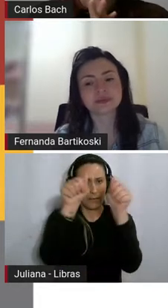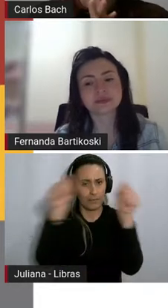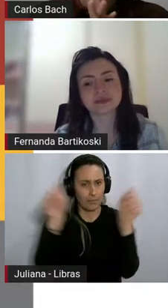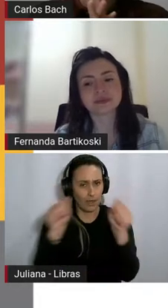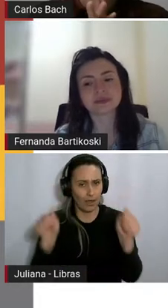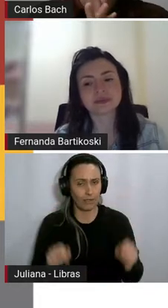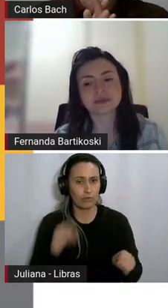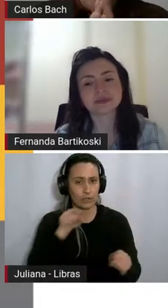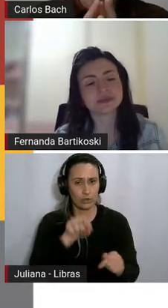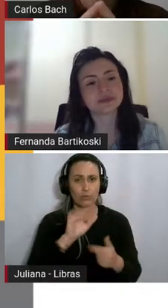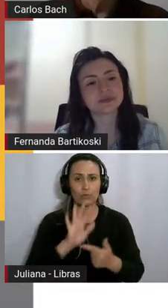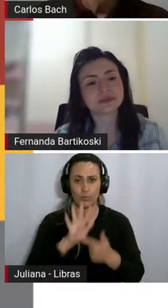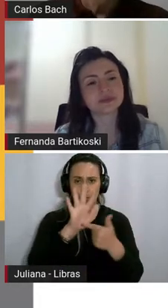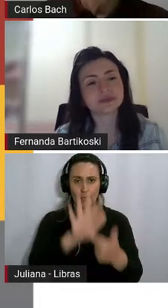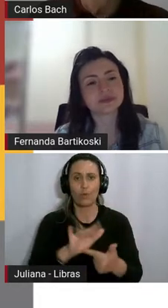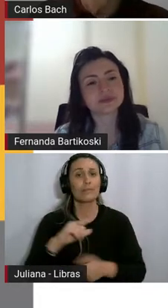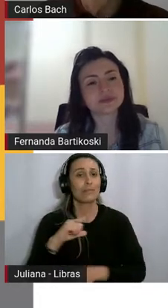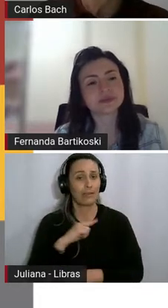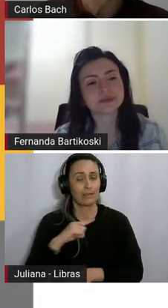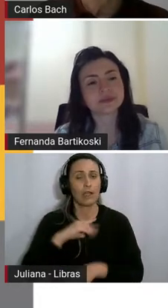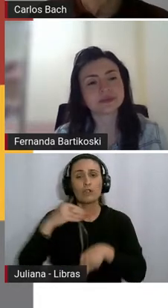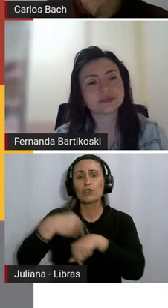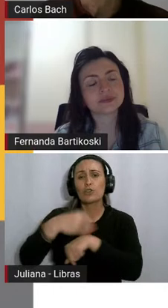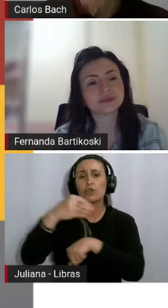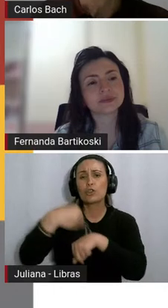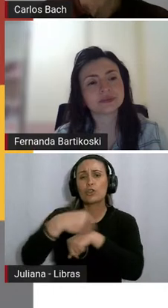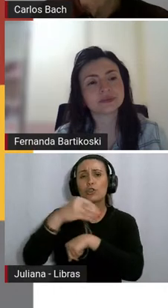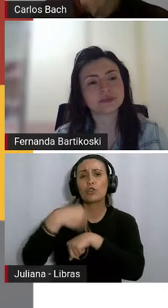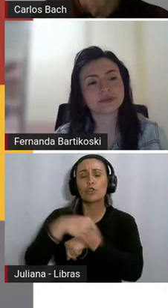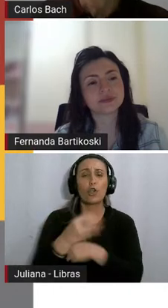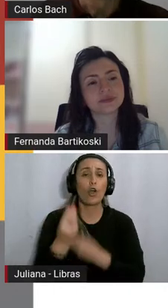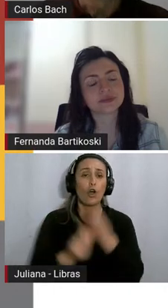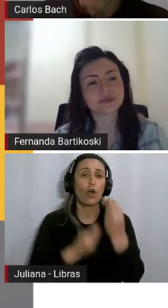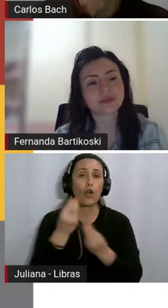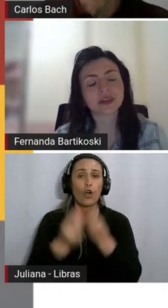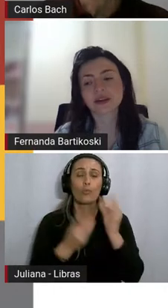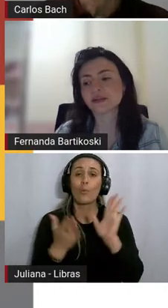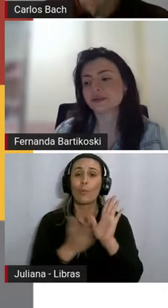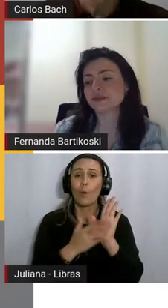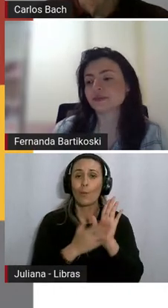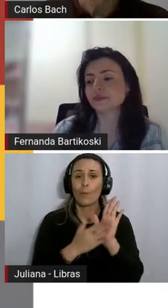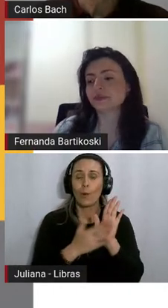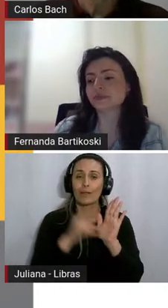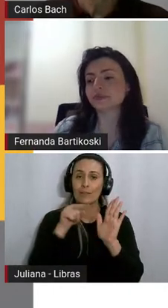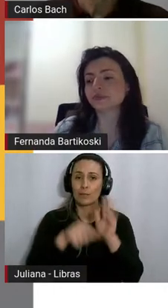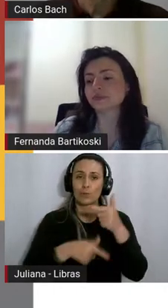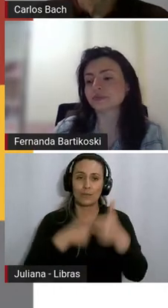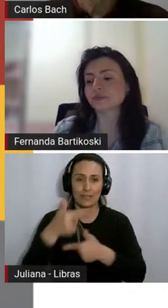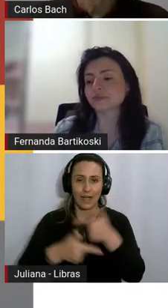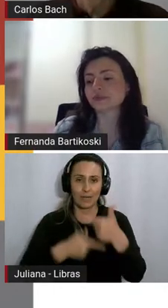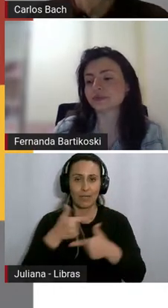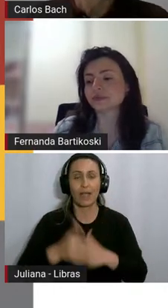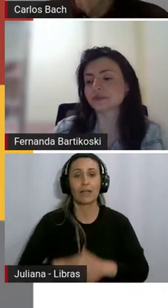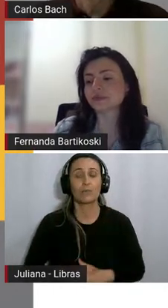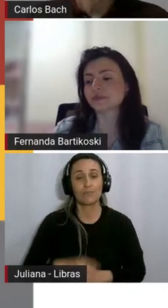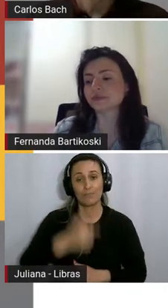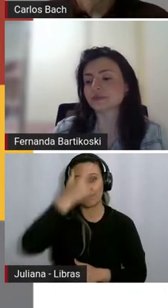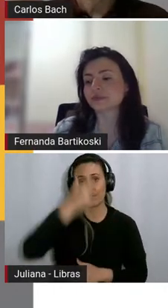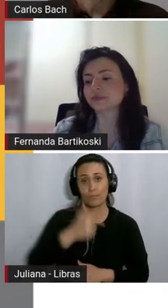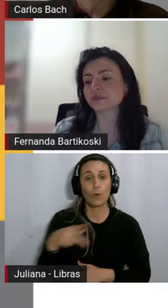é essa sugestão de como propor esse trabalho. Professor, para as etapas a seguir